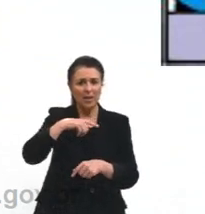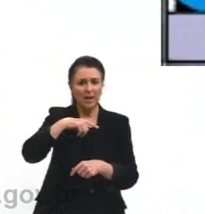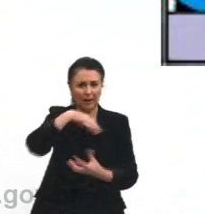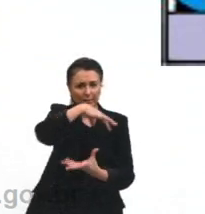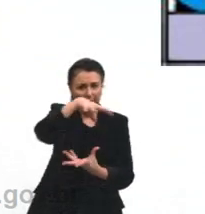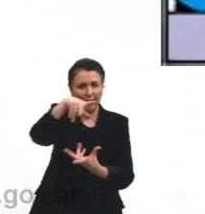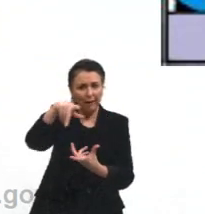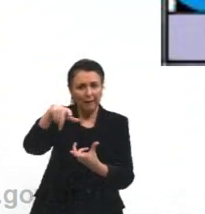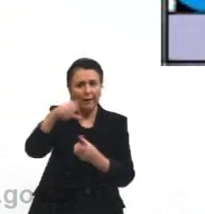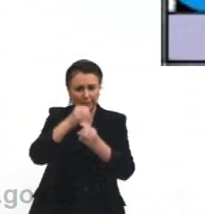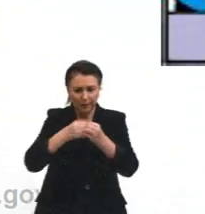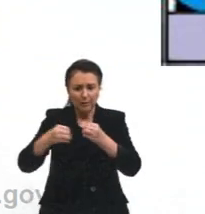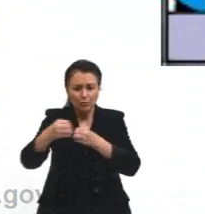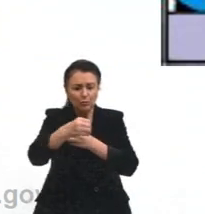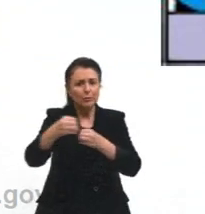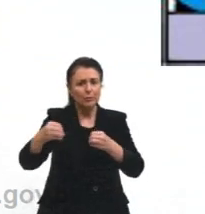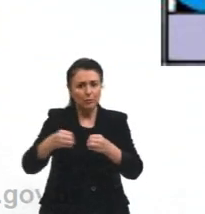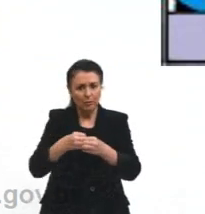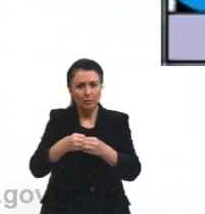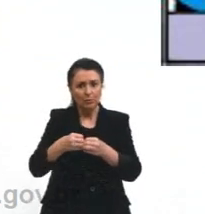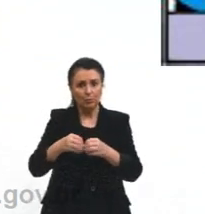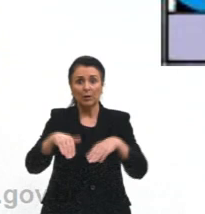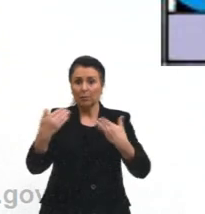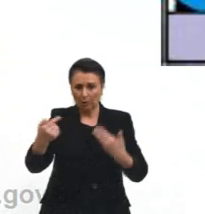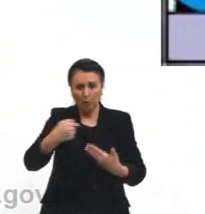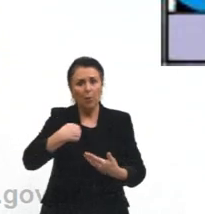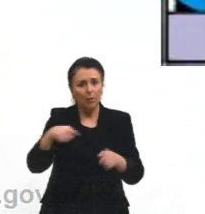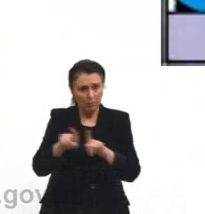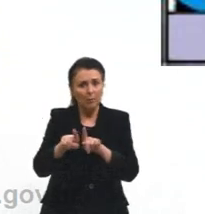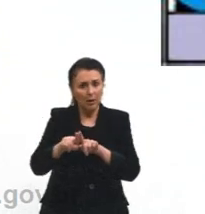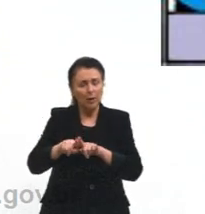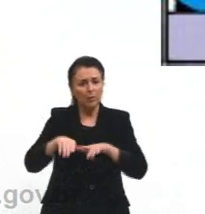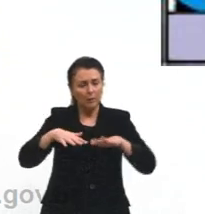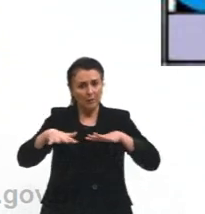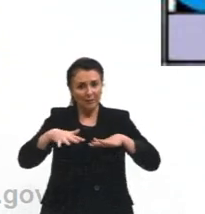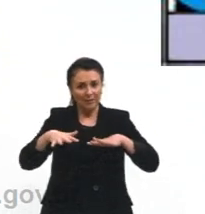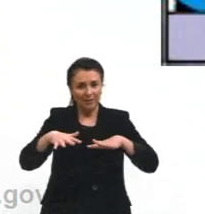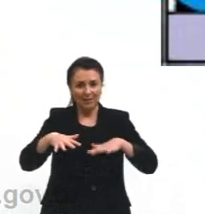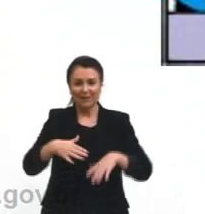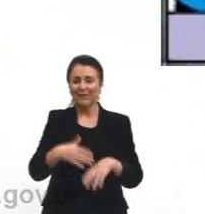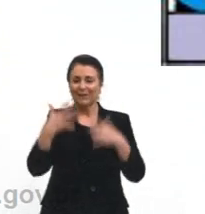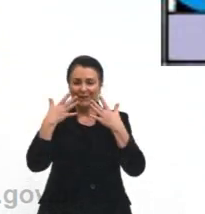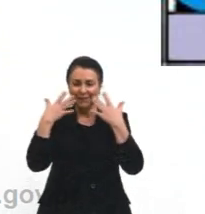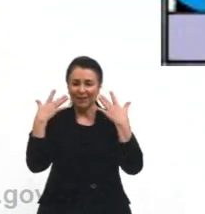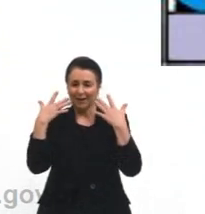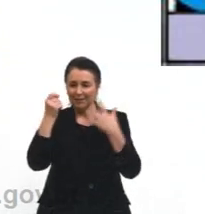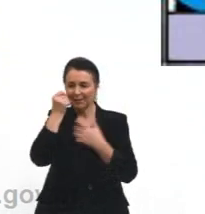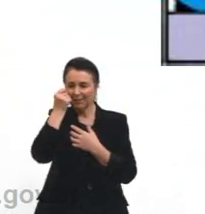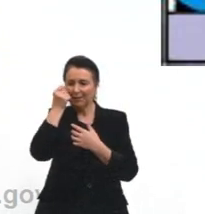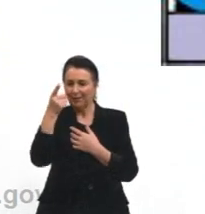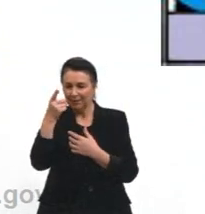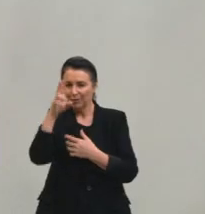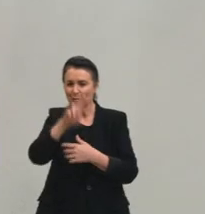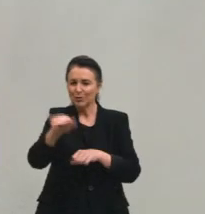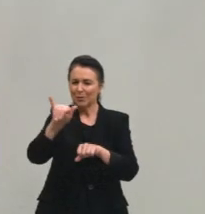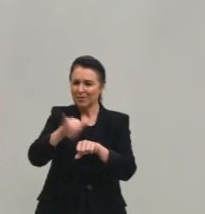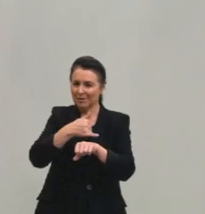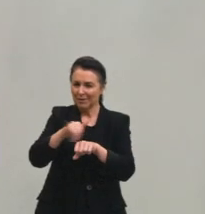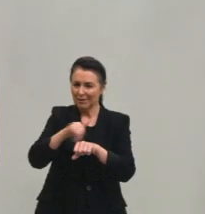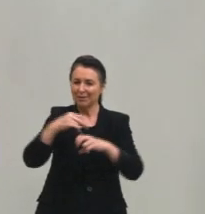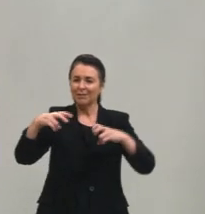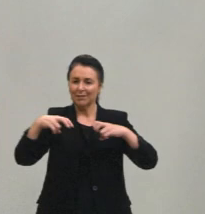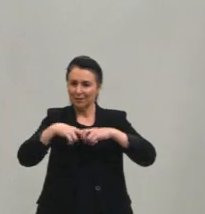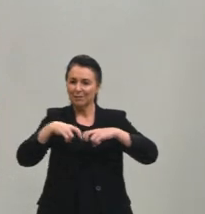Então, o Garfield, aqui, ele foi, ele usou de uma estratégia da física, de um conhecimento da